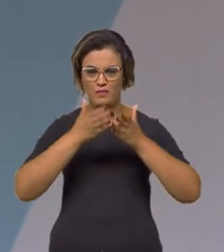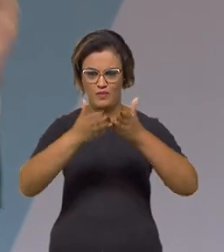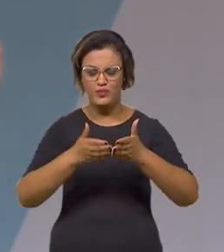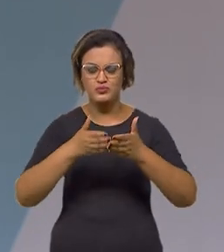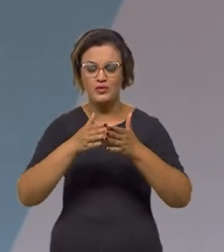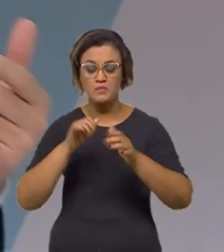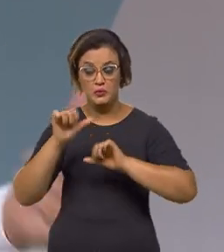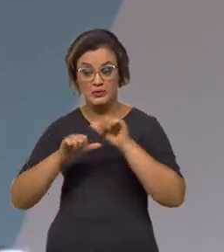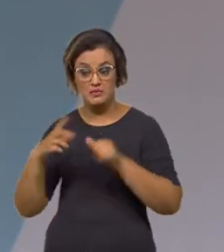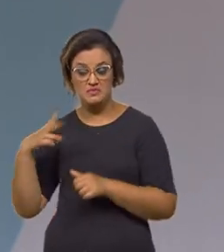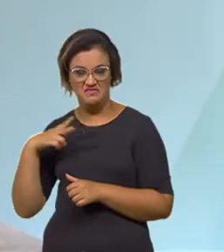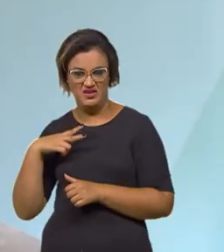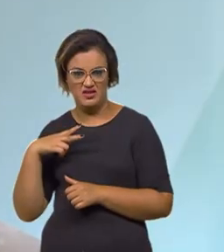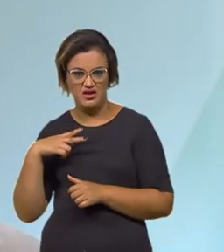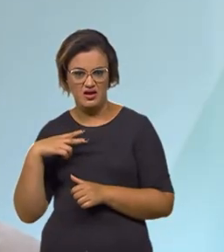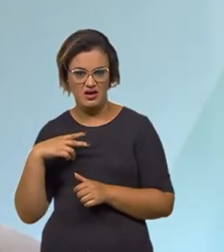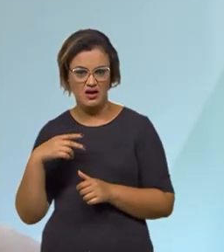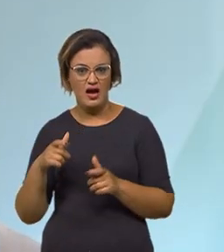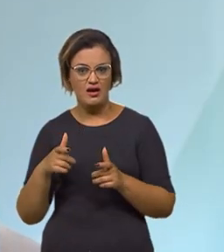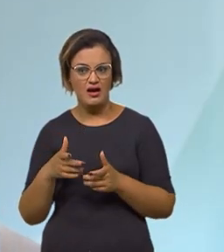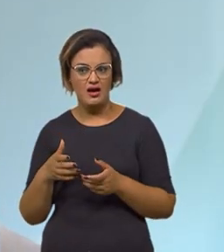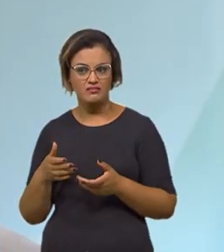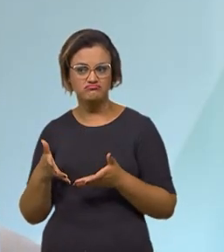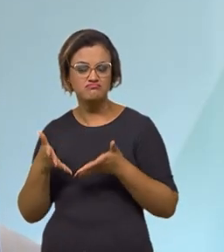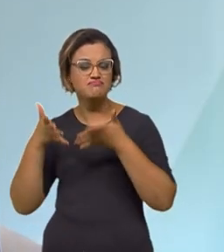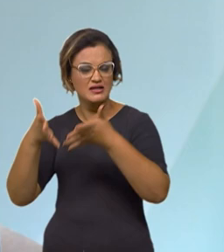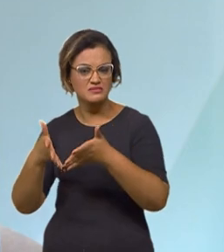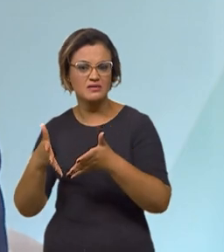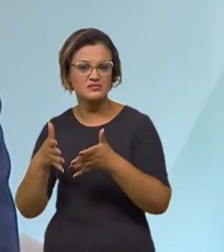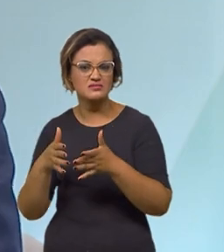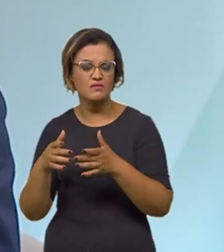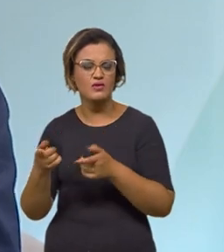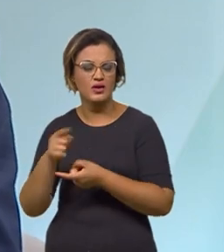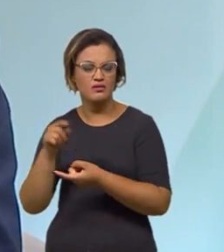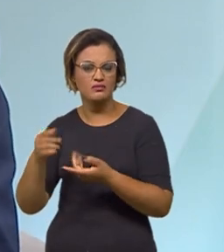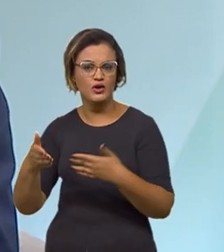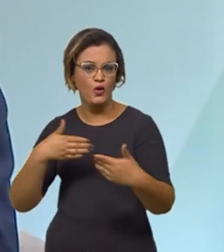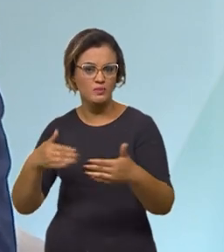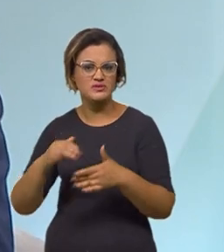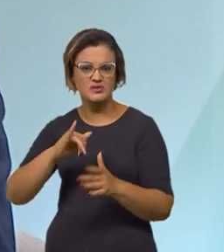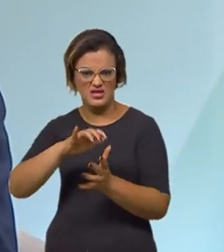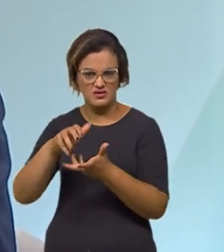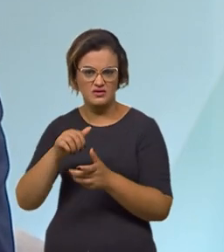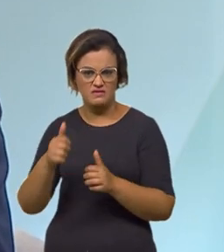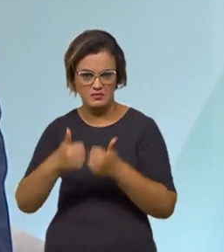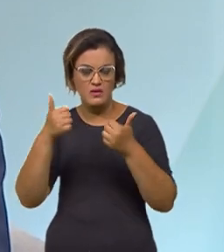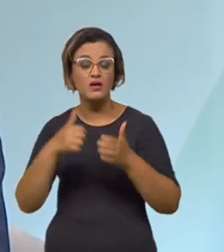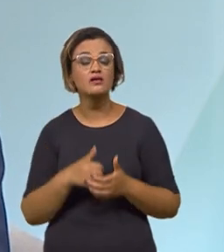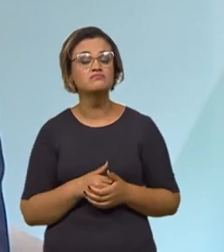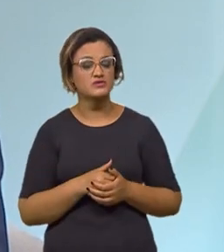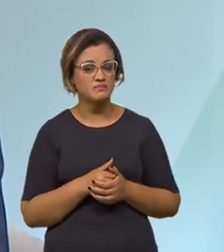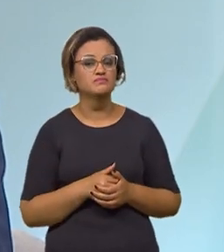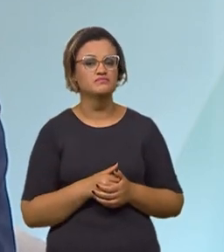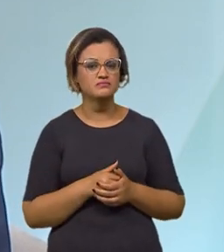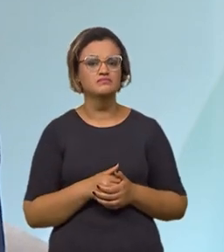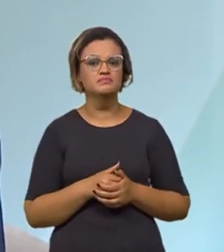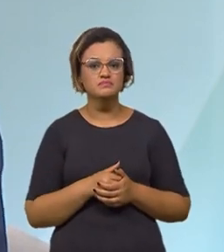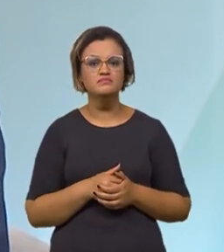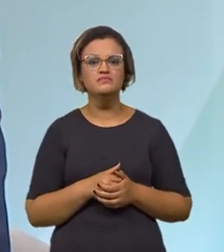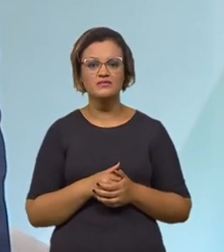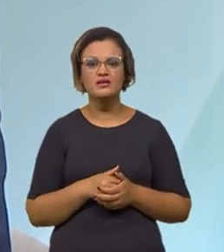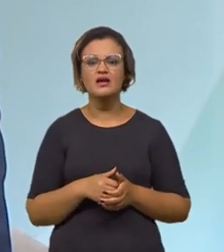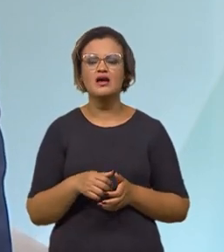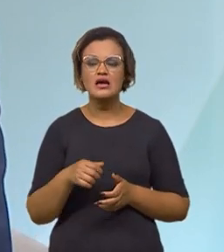pode se ampliar também? Pode, sim. O Porto de Santos vai passar a estar nas grandes rotas internacionais da